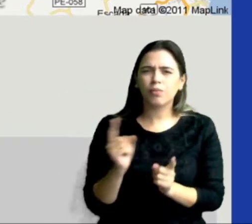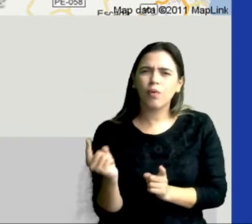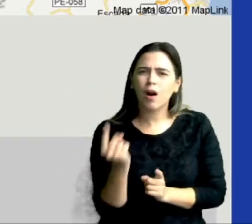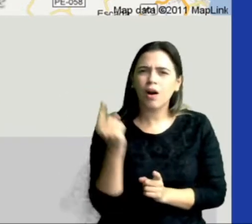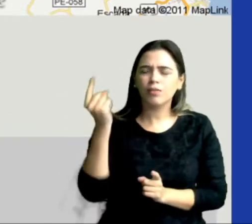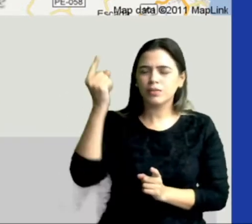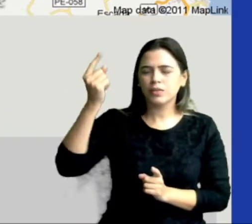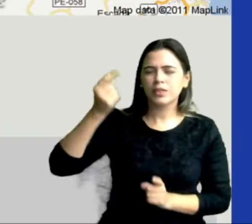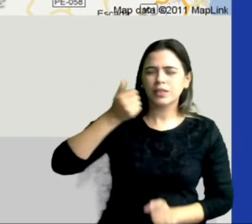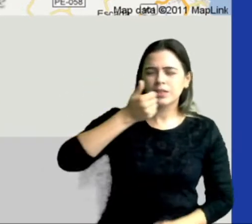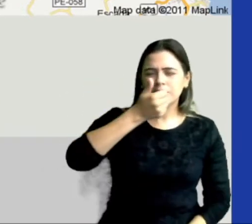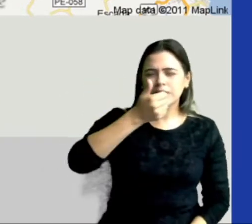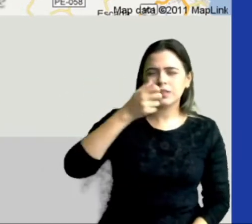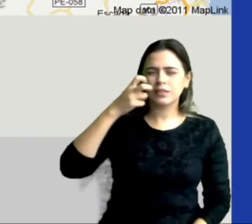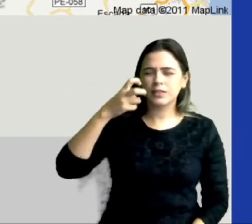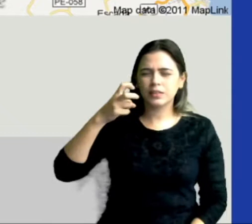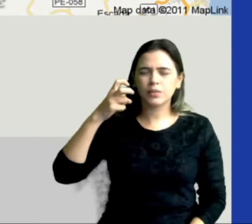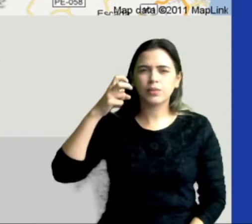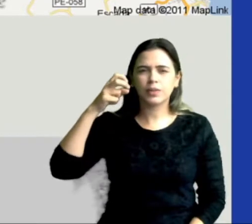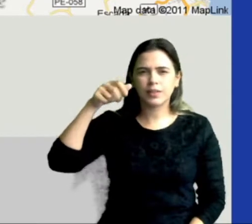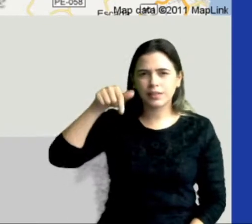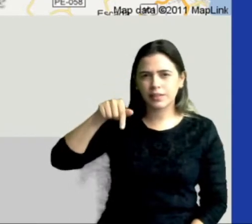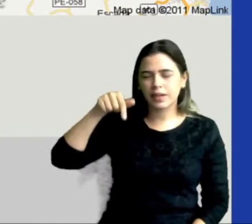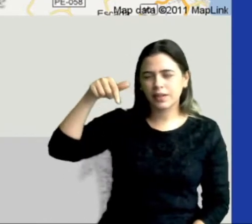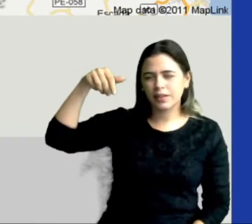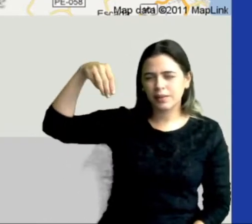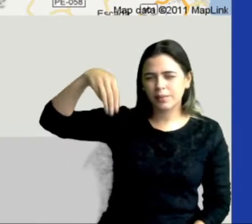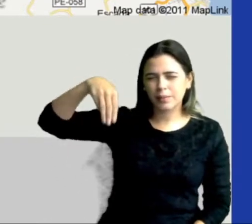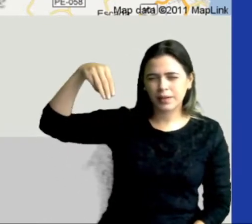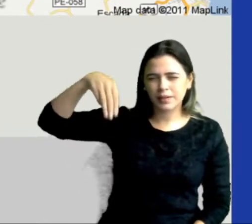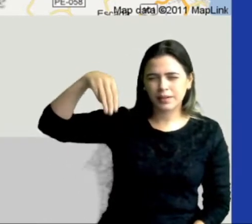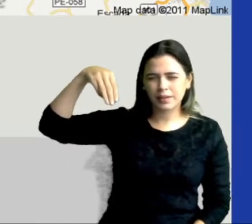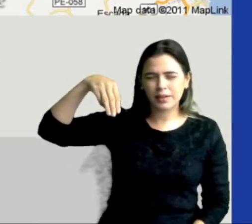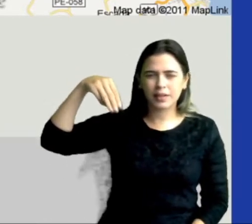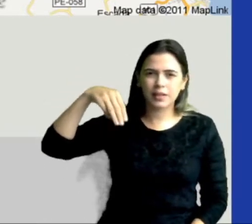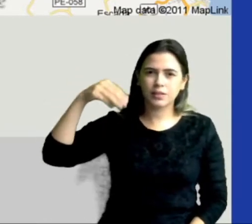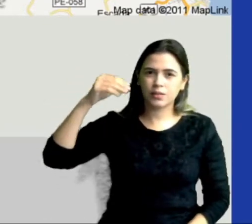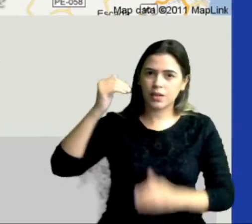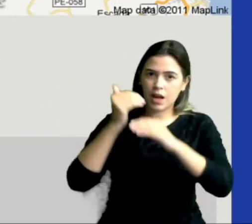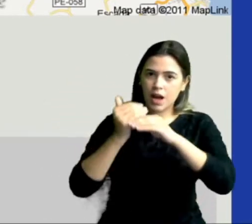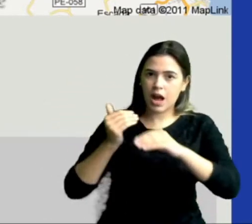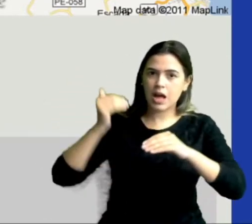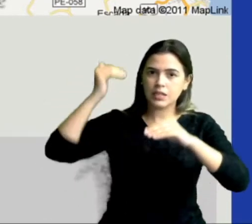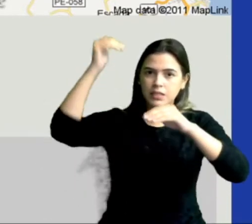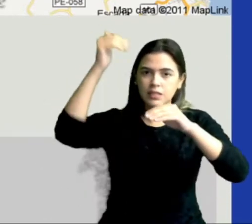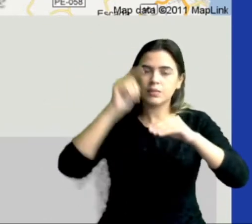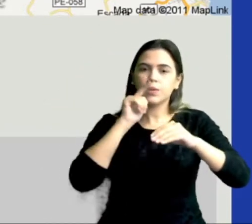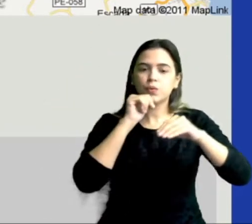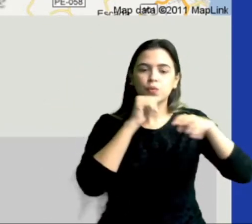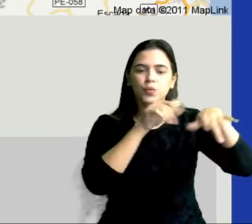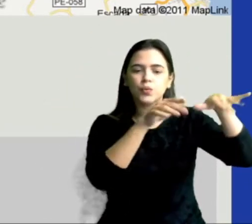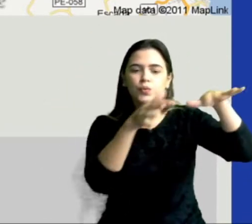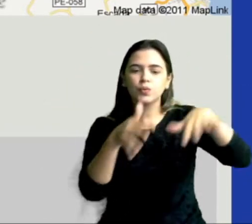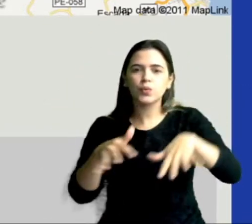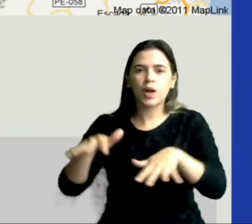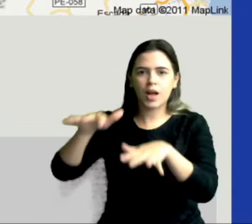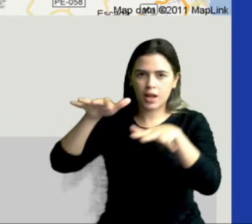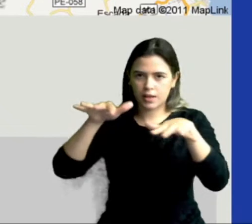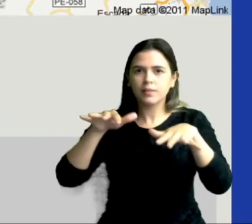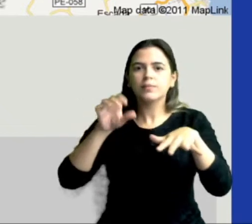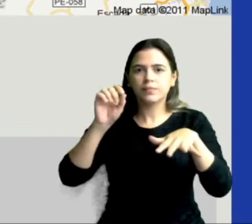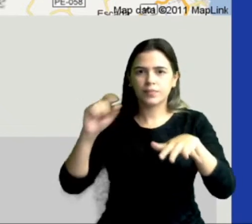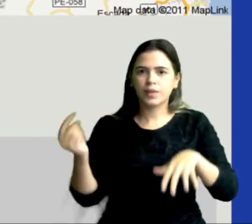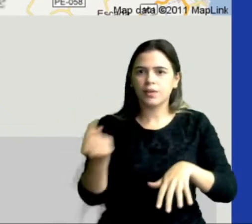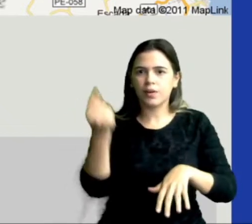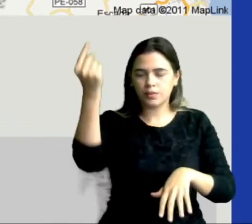metros, ou seja, Vitória está a 150 metros acima do nível do mar, né? Que é o conceito de